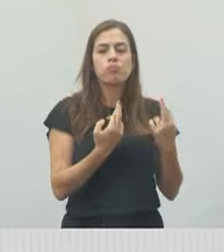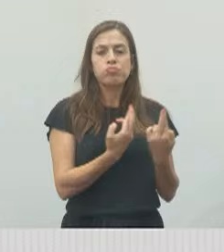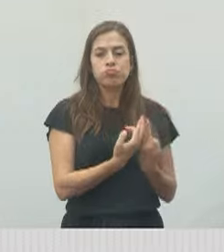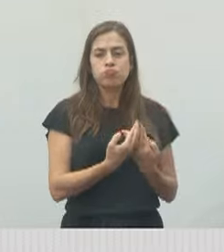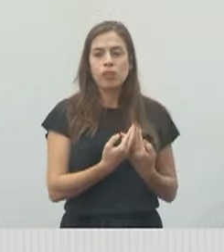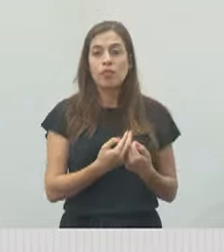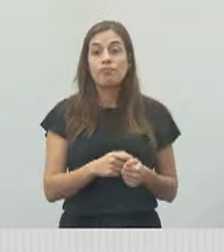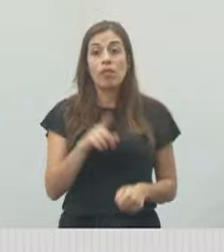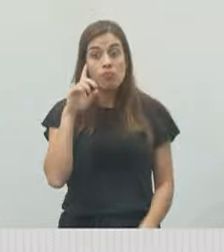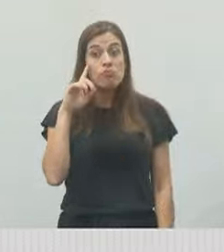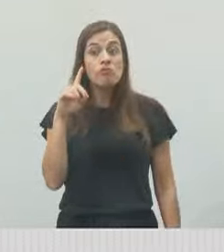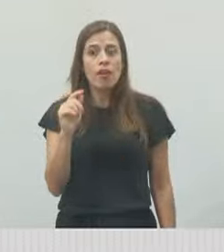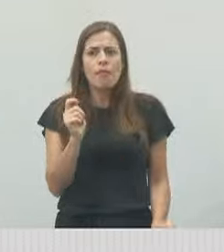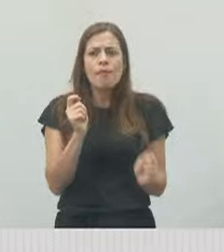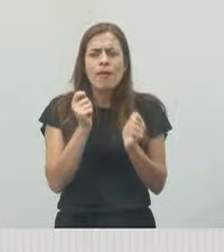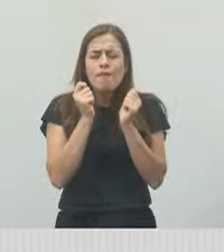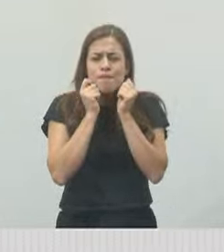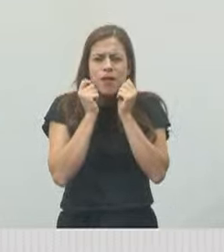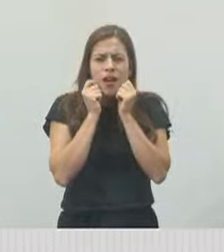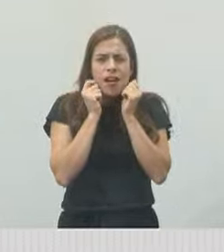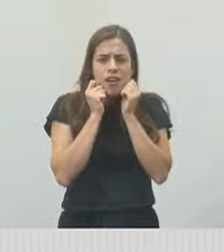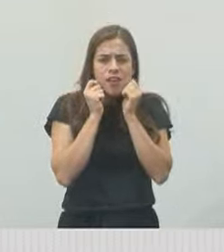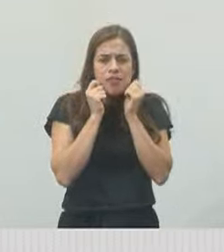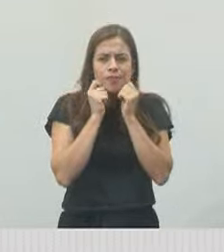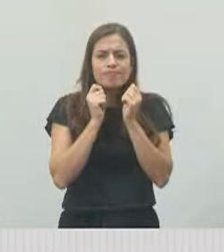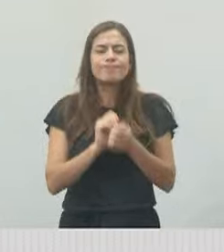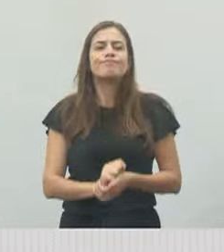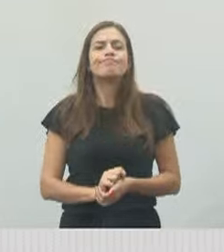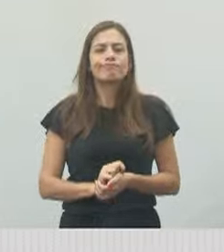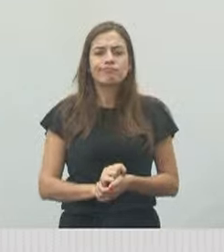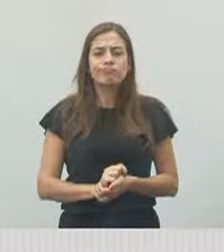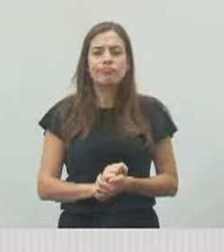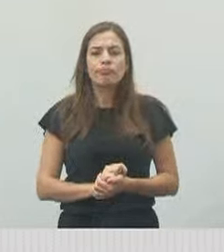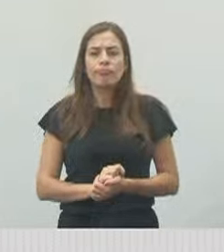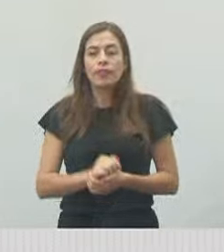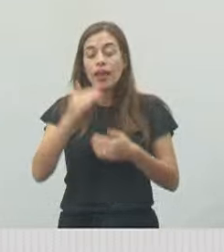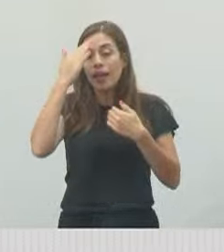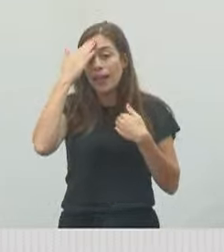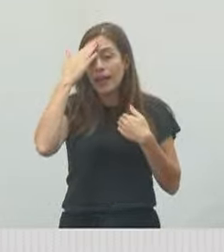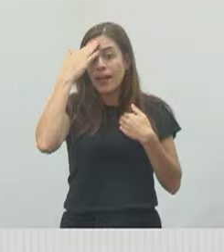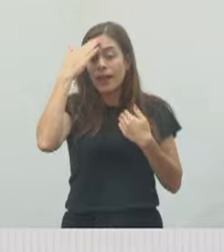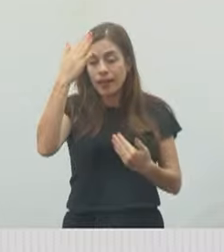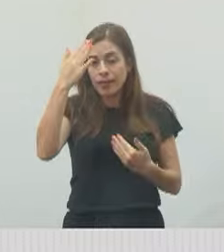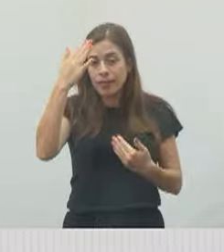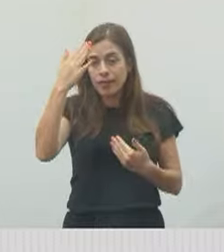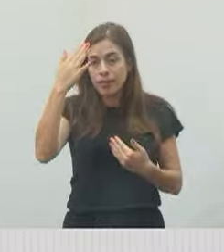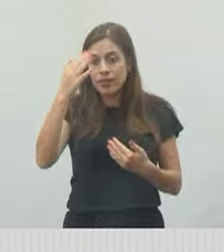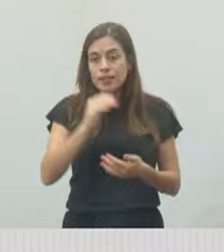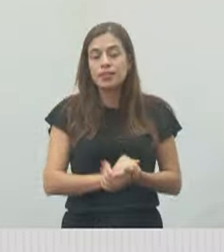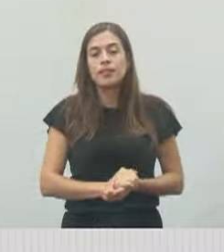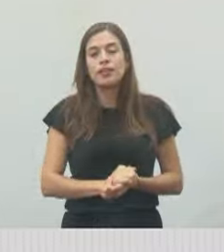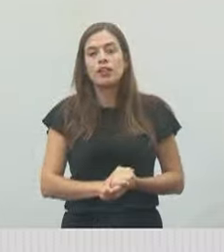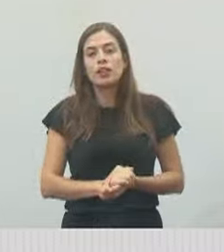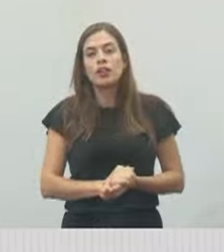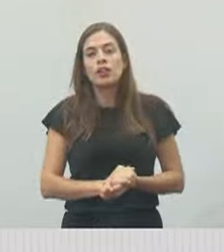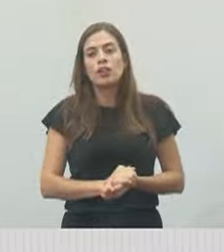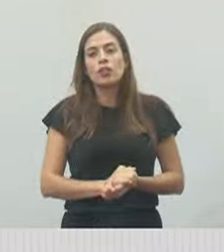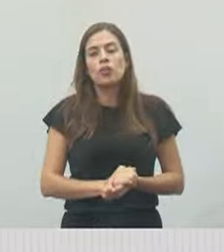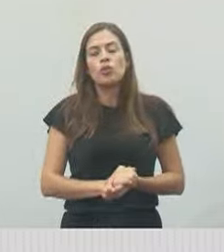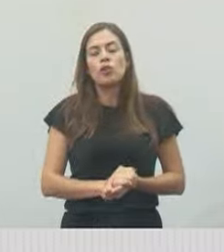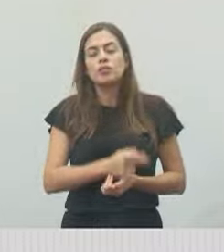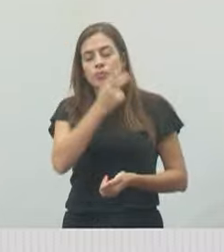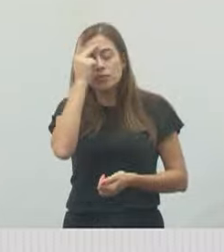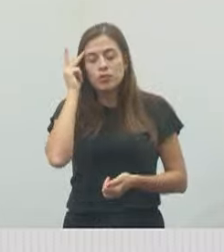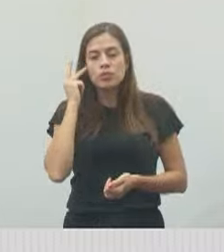um dia friozinho ainda. Então, quero agradecer aos moradores lá do Residencial Santa Paula que saíram de suas